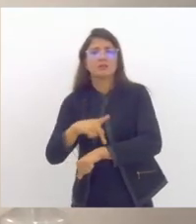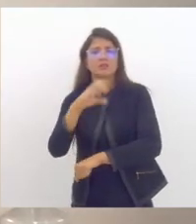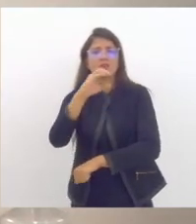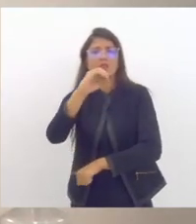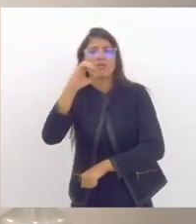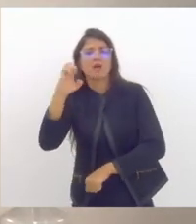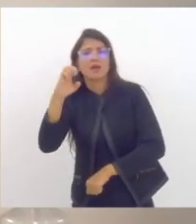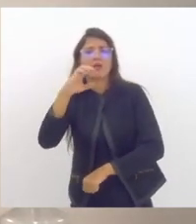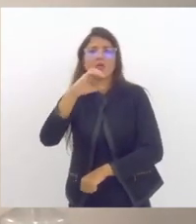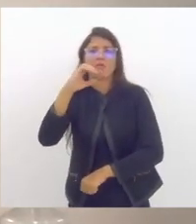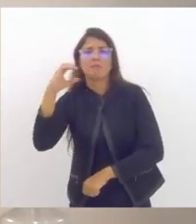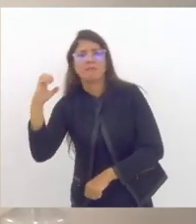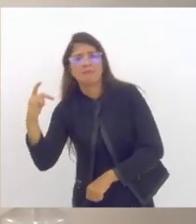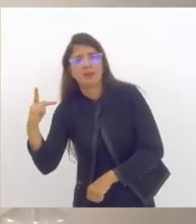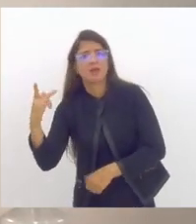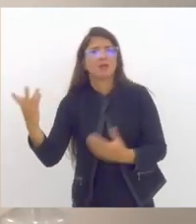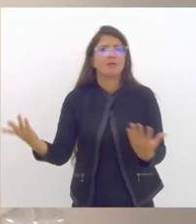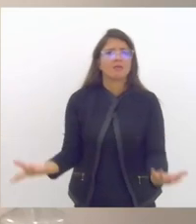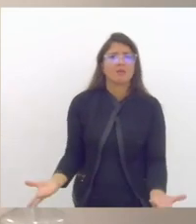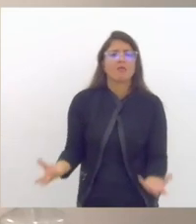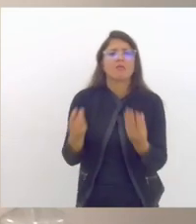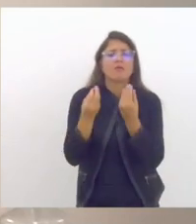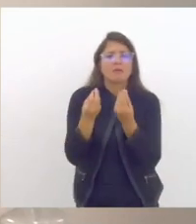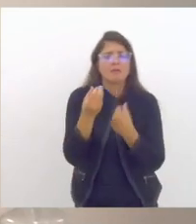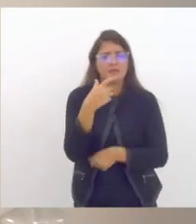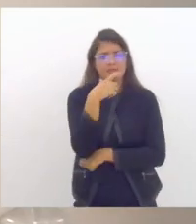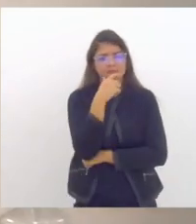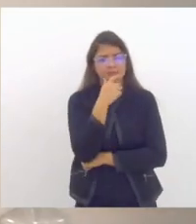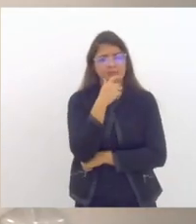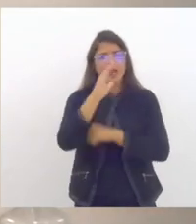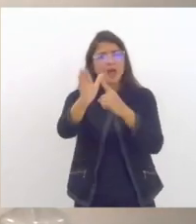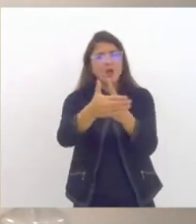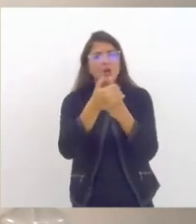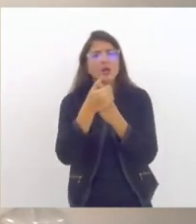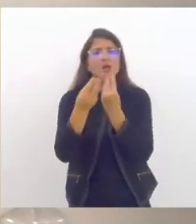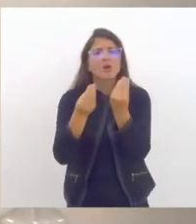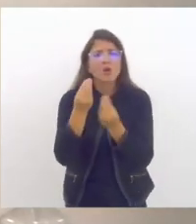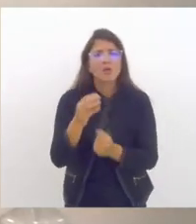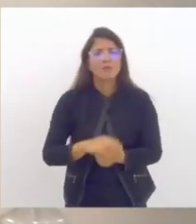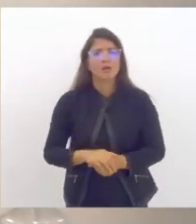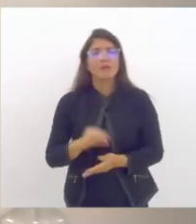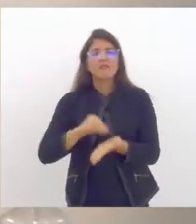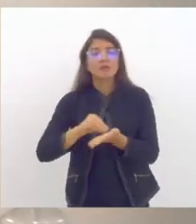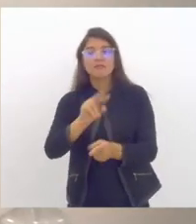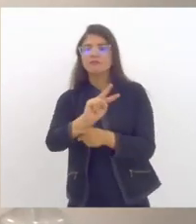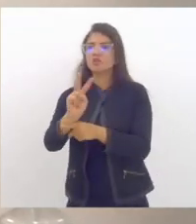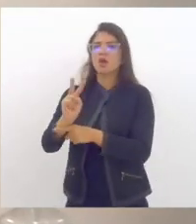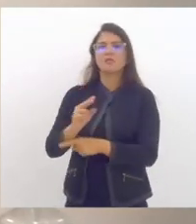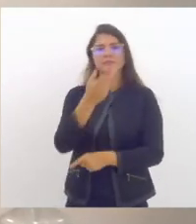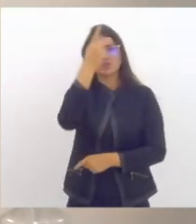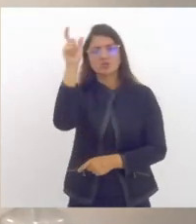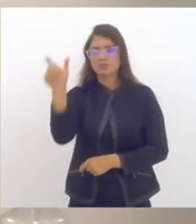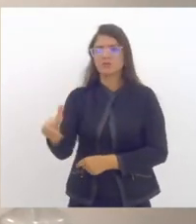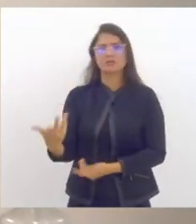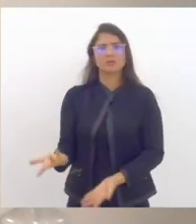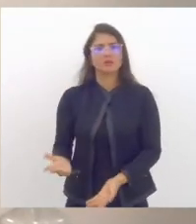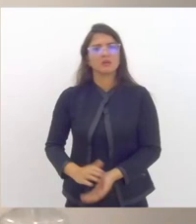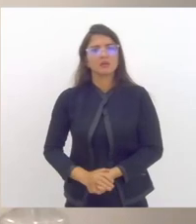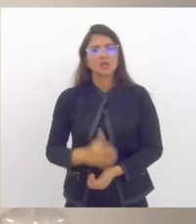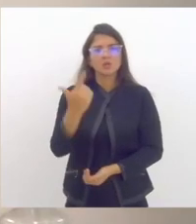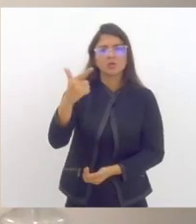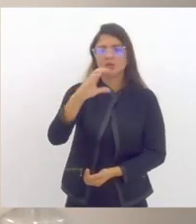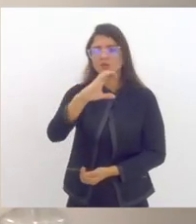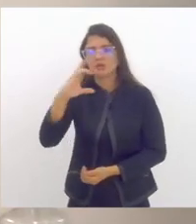foi dito aqui quem acolhe o estudante não tem inspetor faltam mil inspetores na rede não tem inspetor não tem